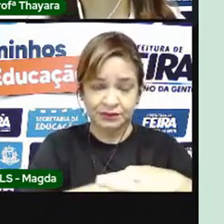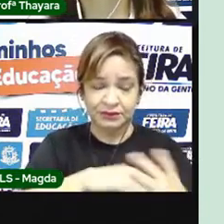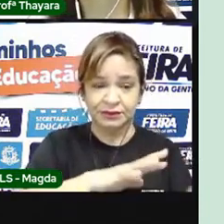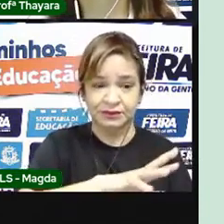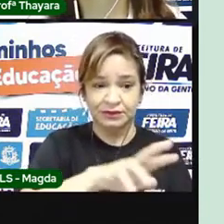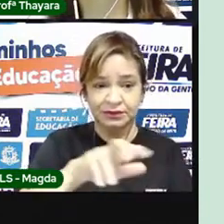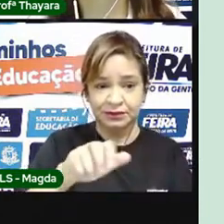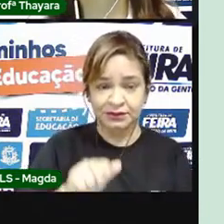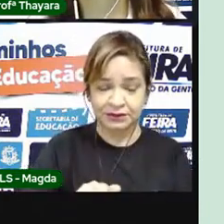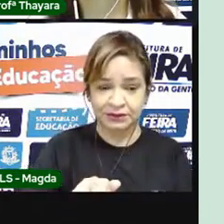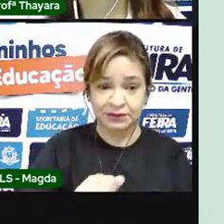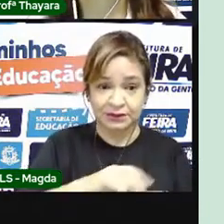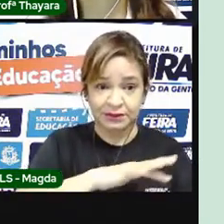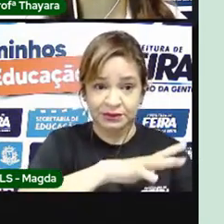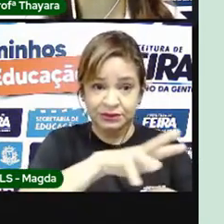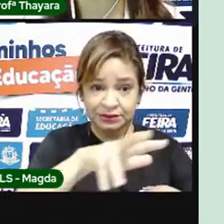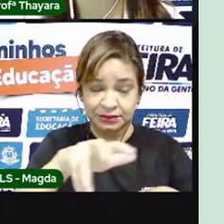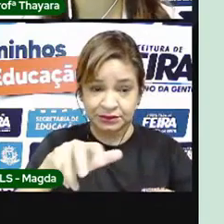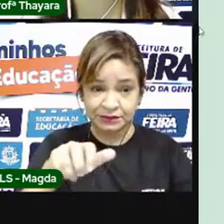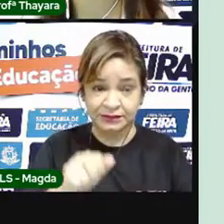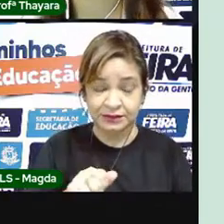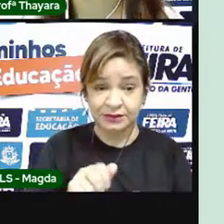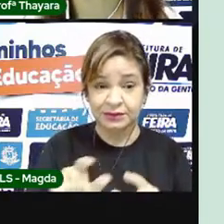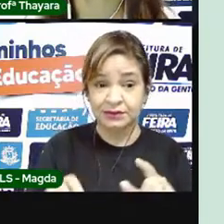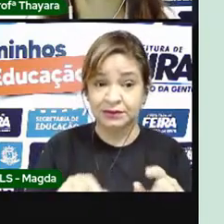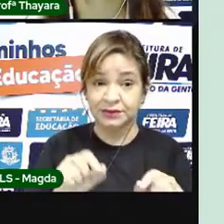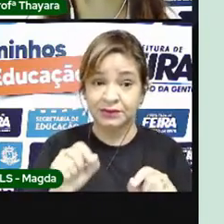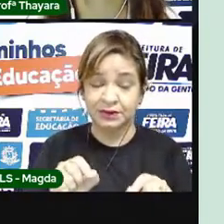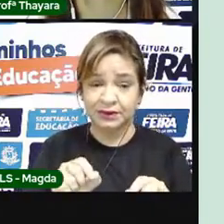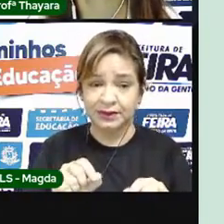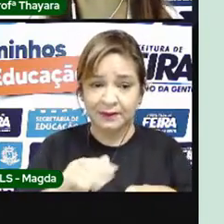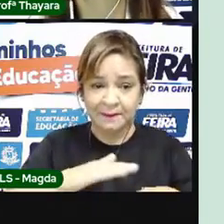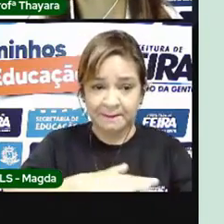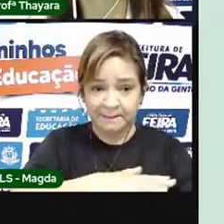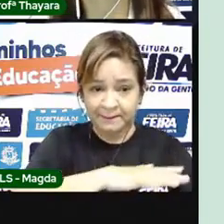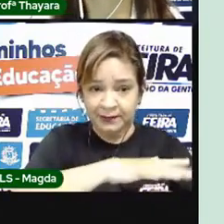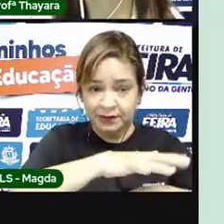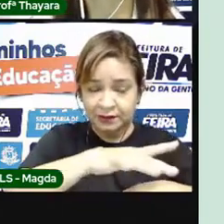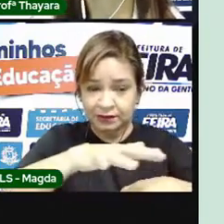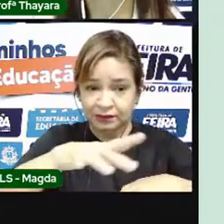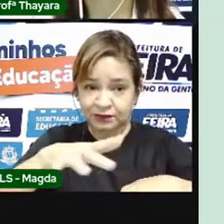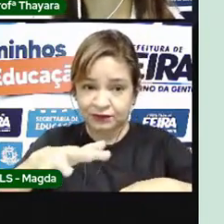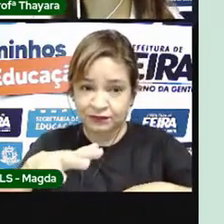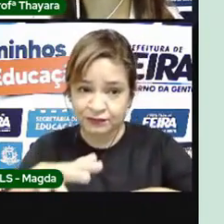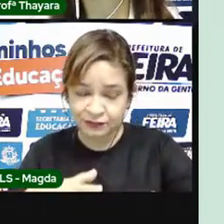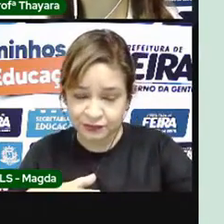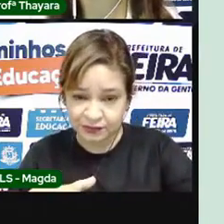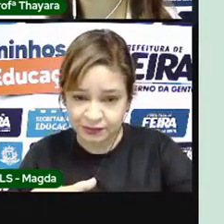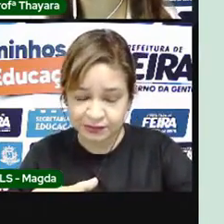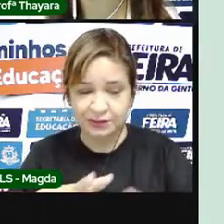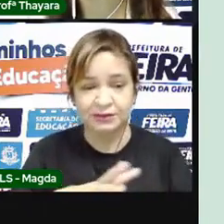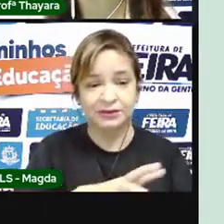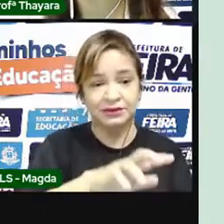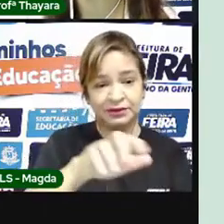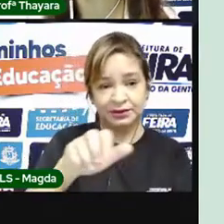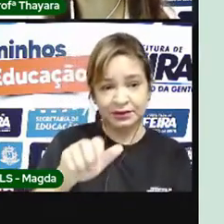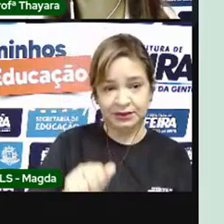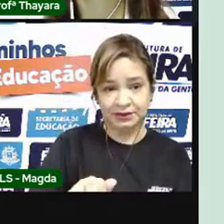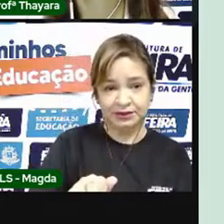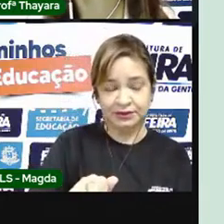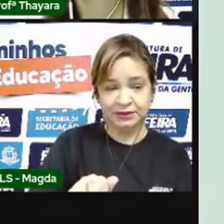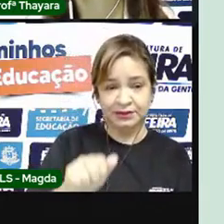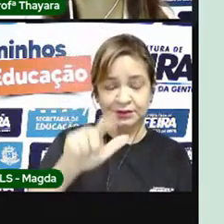atmosfera e a hidrosfera são camadas externas da Terra, porque ficam fora dela. Já a